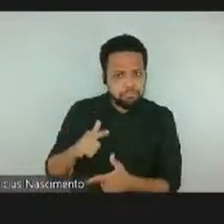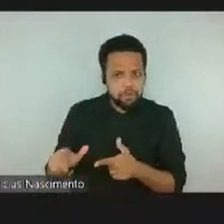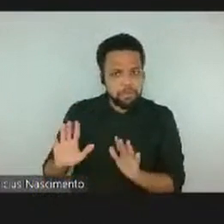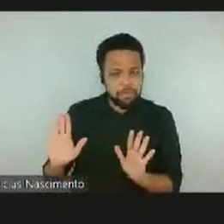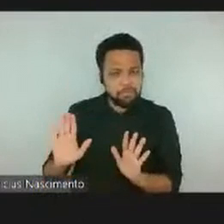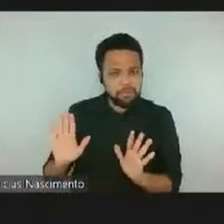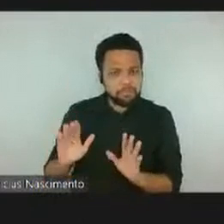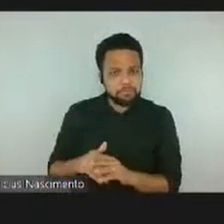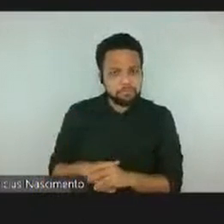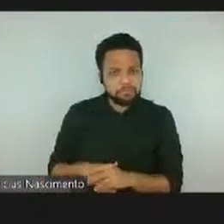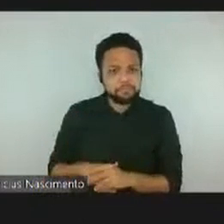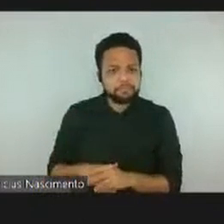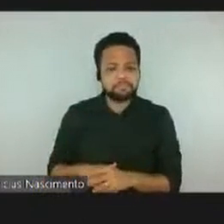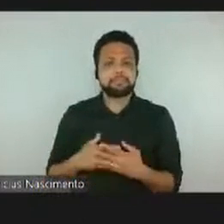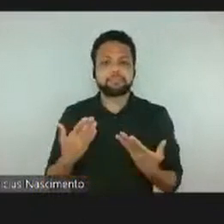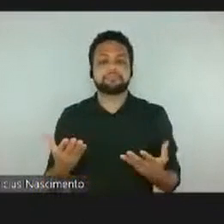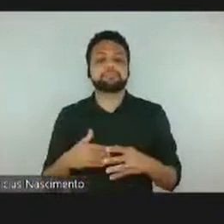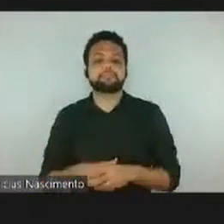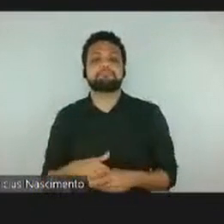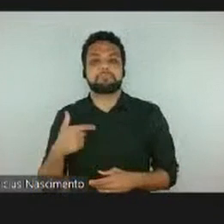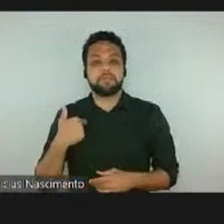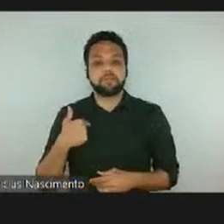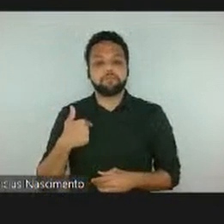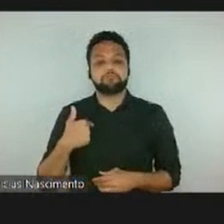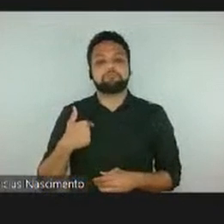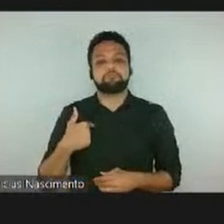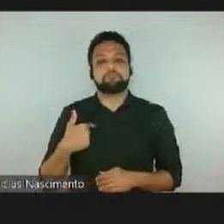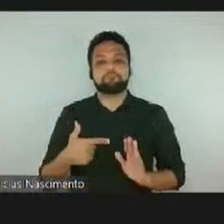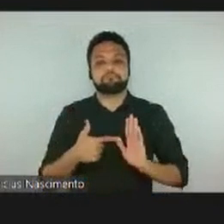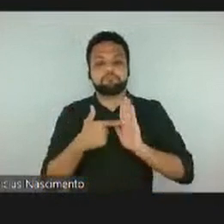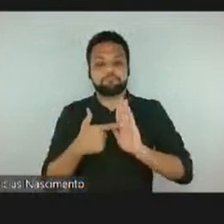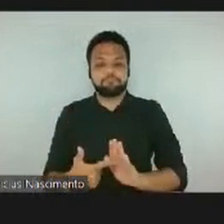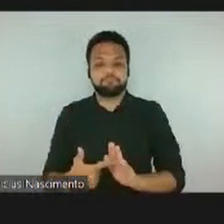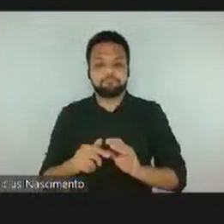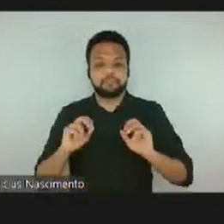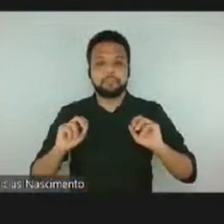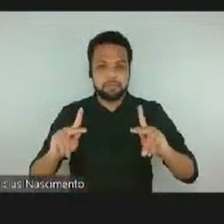Bom, eu vou apresentar, então, tá? Tudo bem?